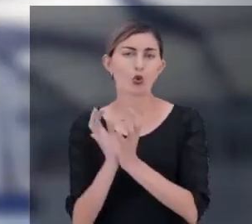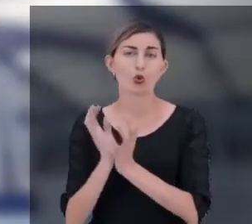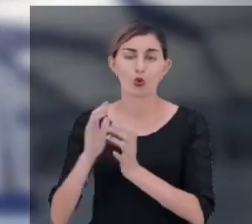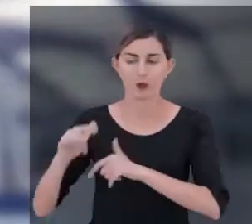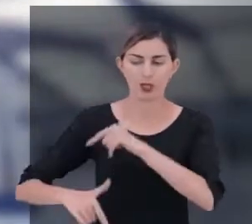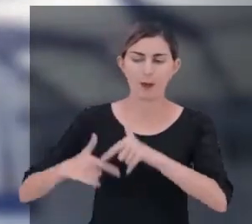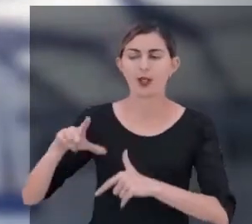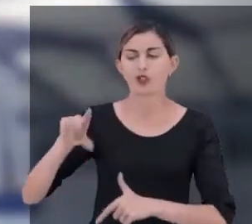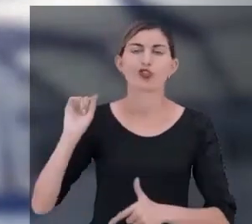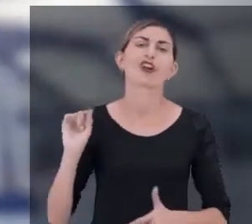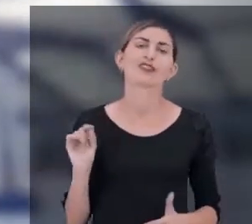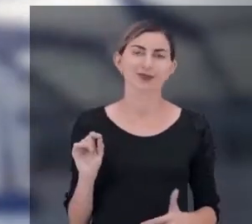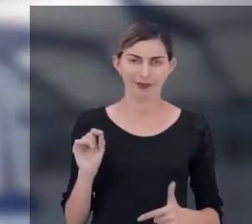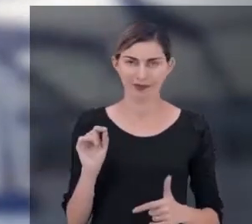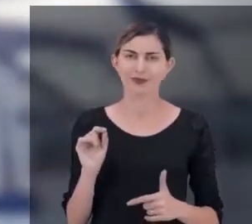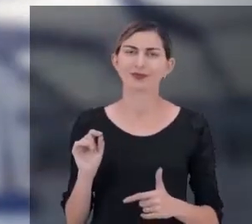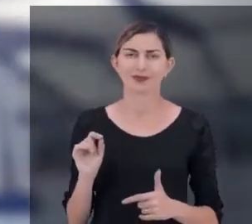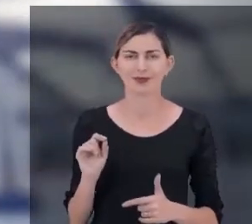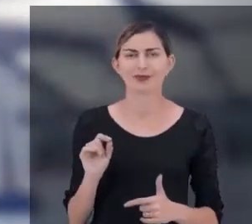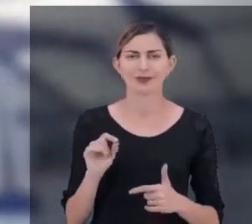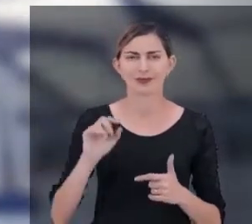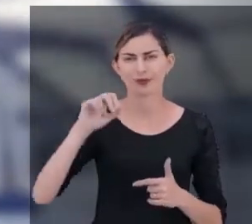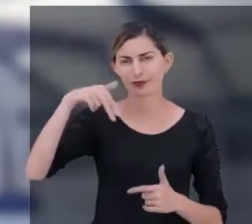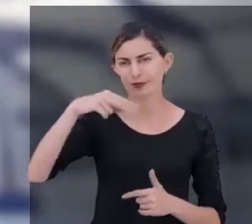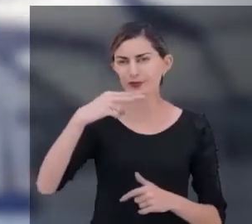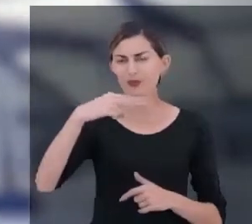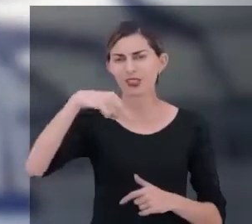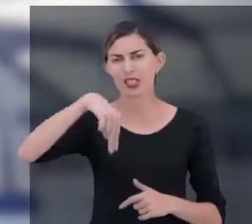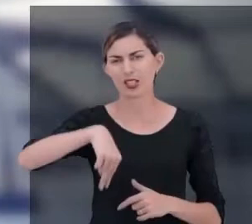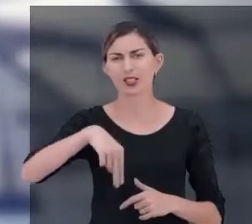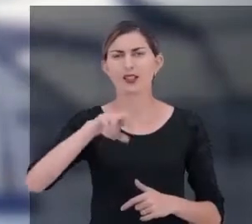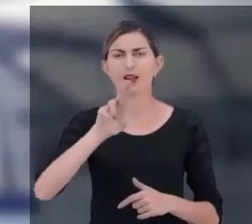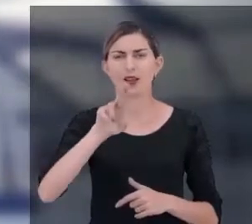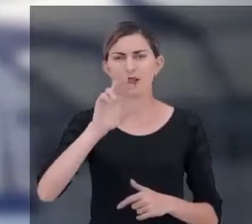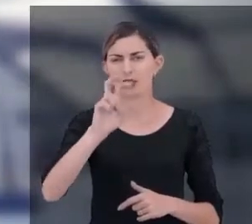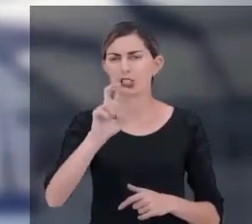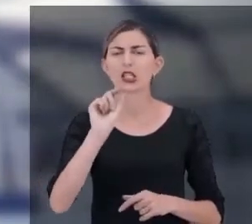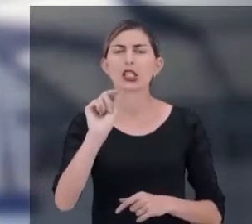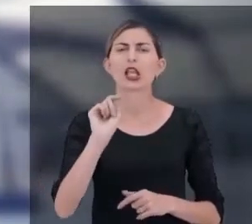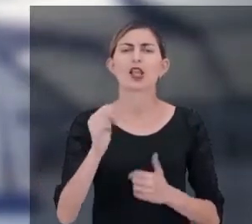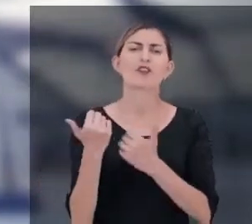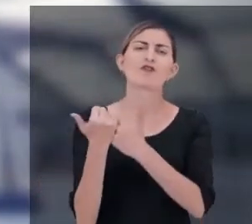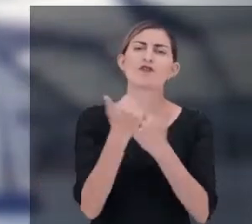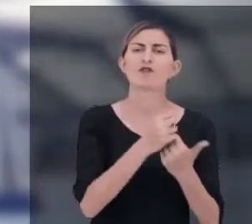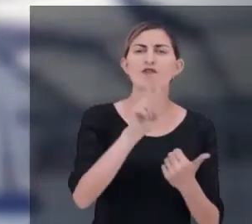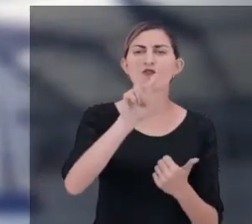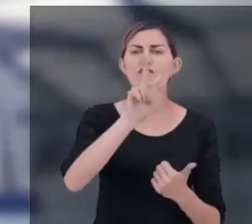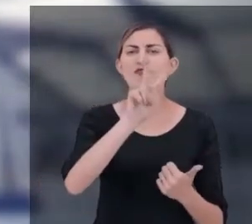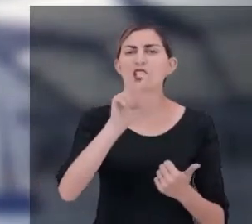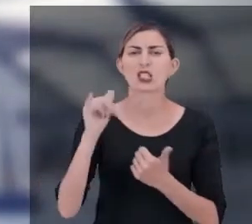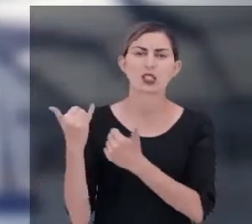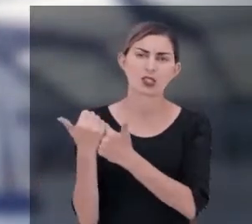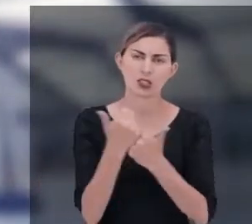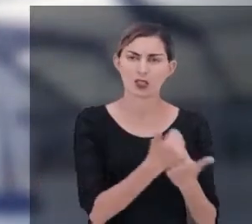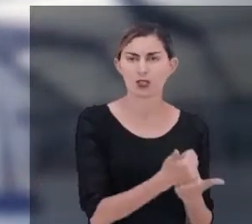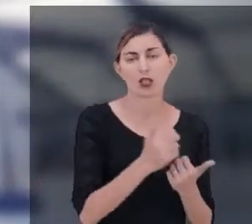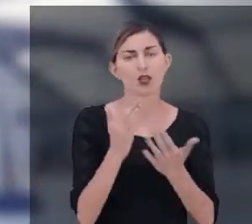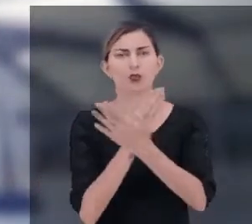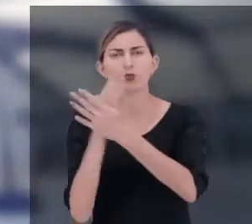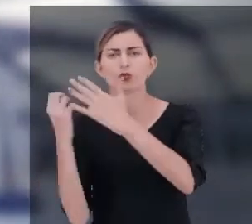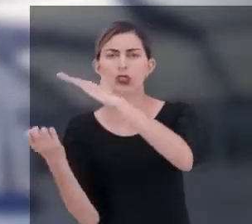uma determinação estabelecida na NR5 quanto a quem será esse vice-presidente. Algumas empresas